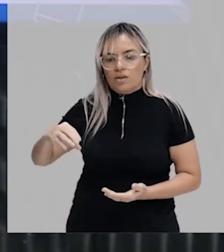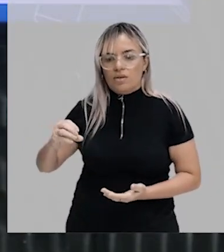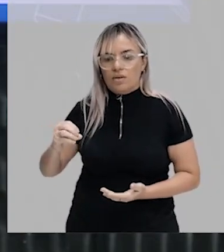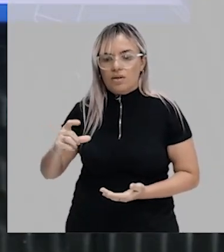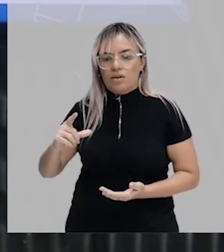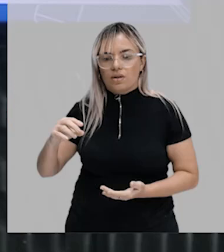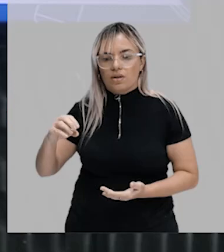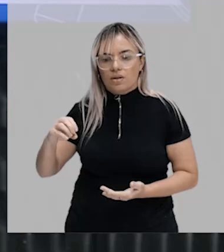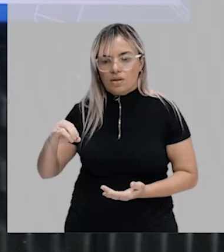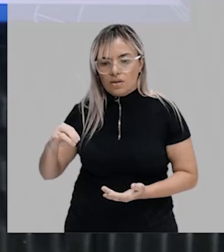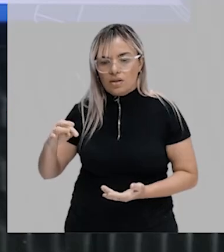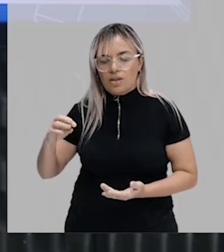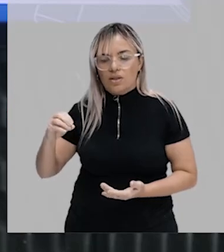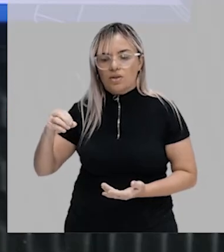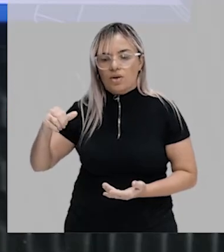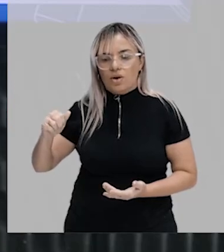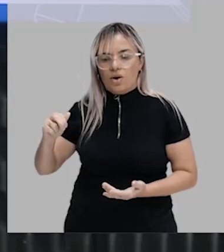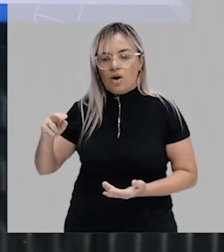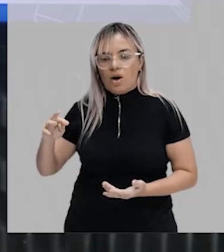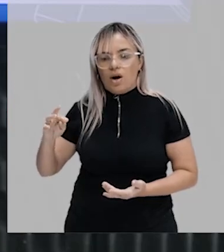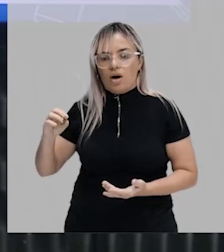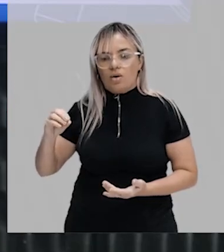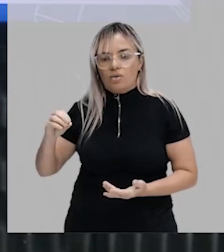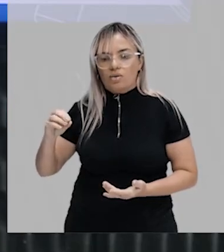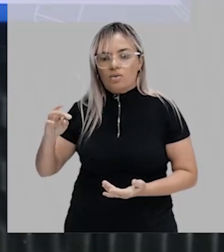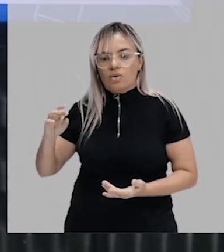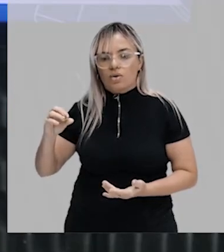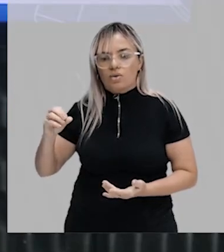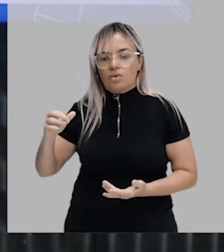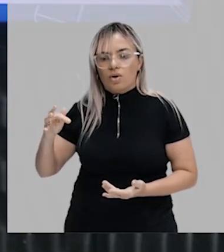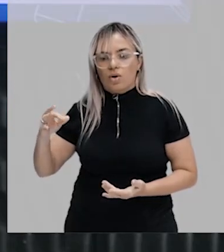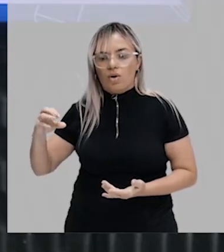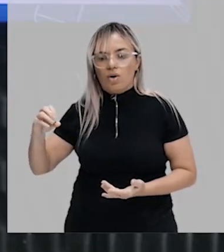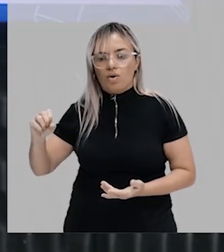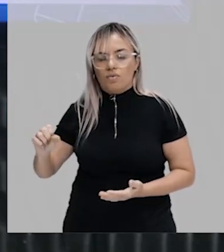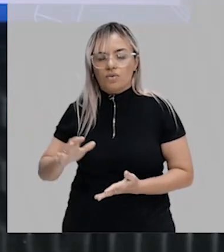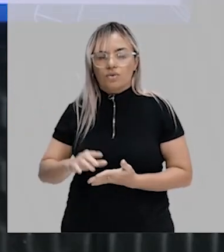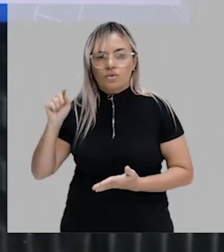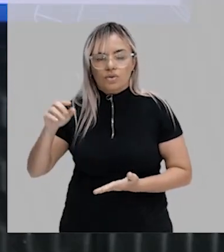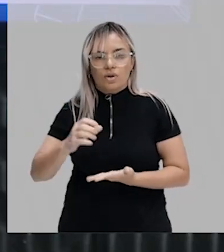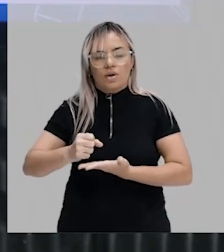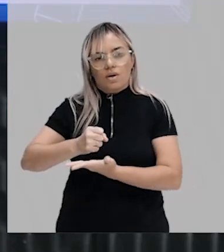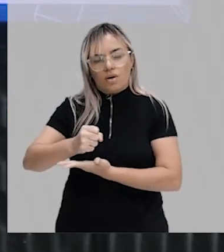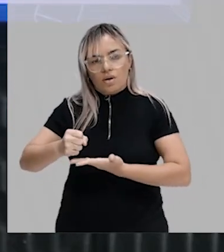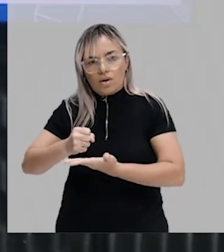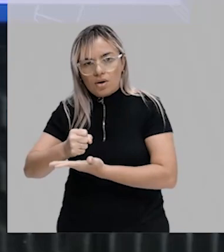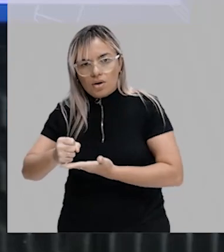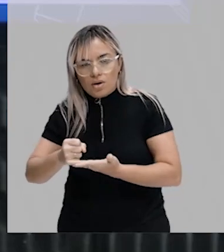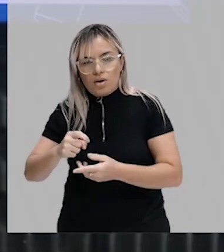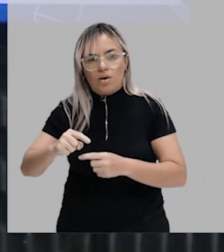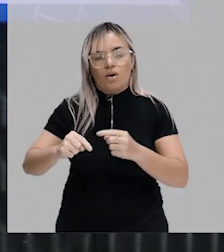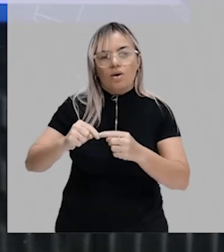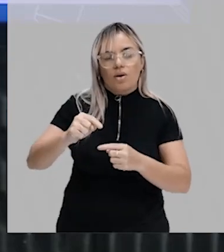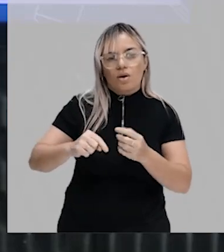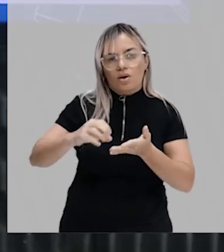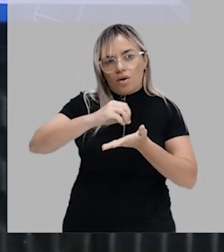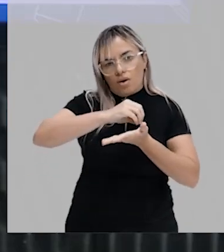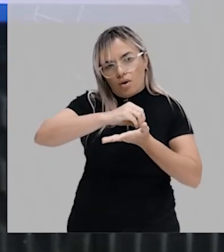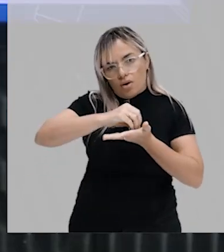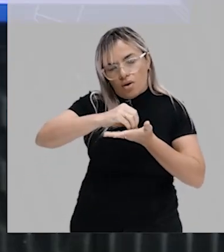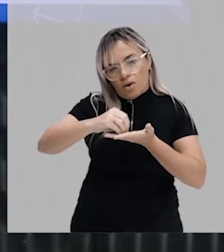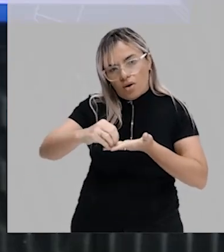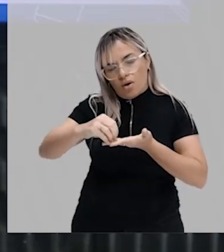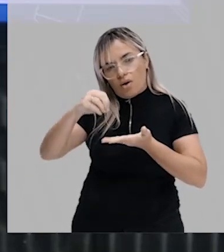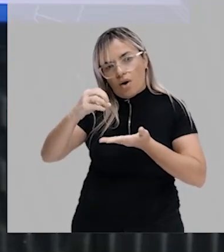quimiossíntese. Basicamente, eles vão pegar os compostos inorgânicos e eles oxidam esses